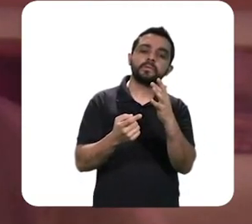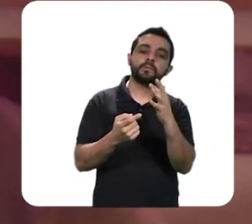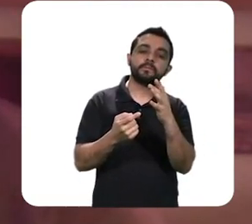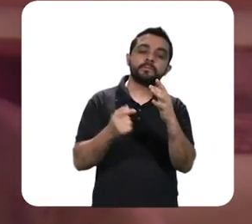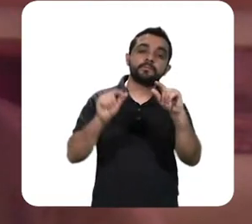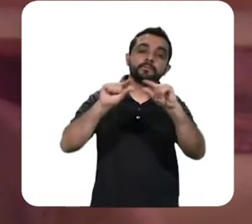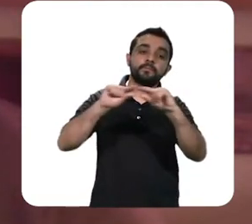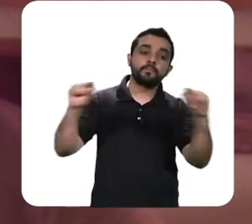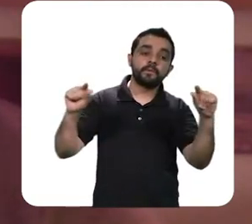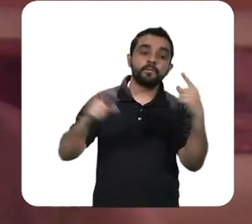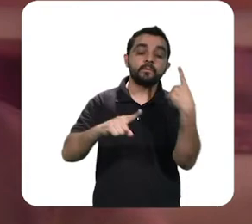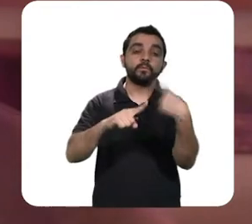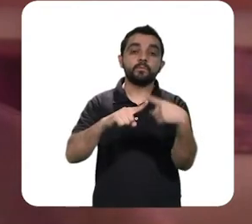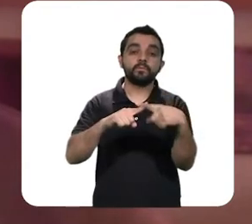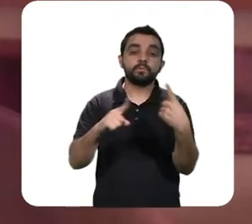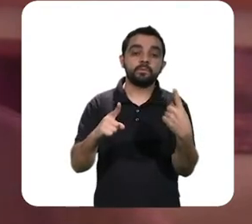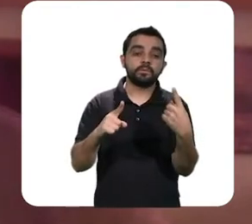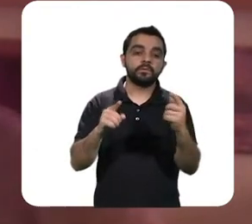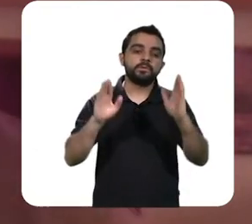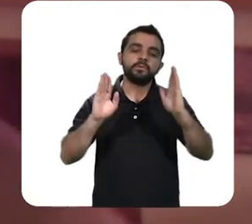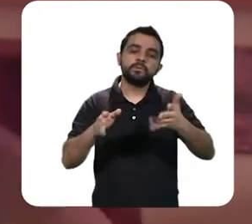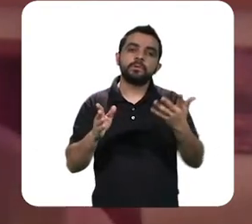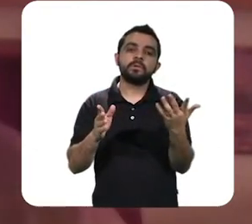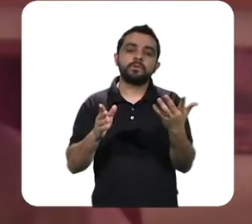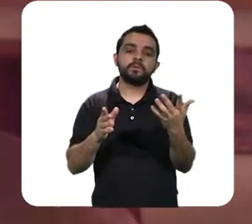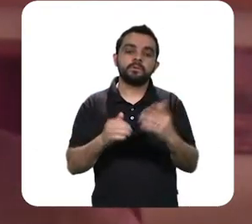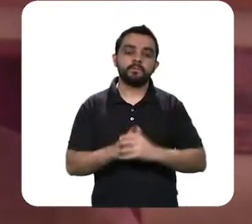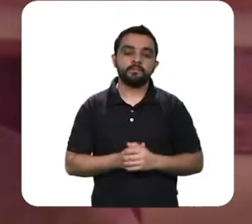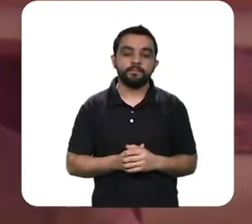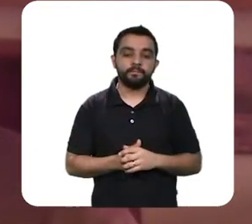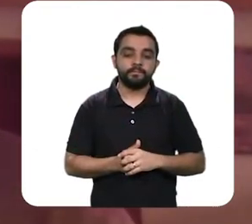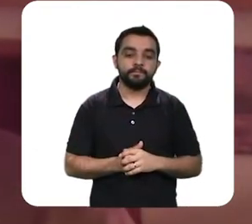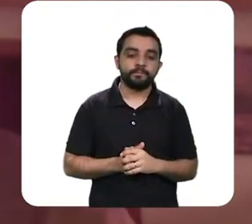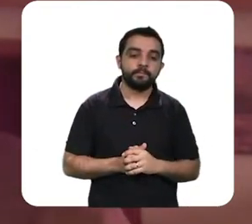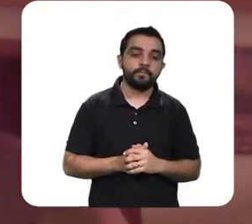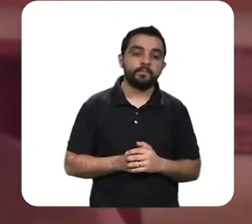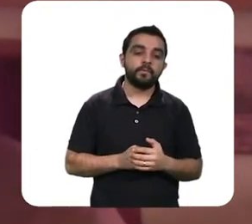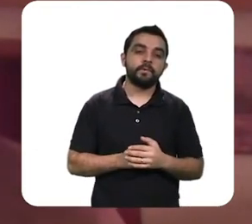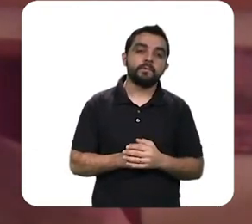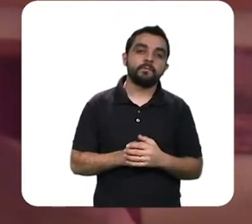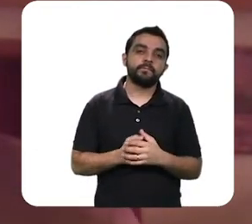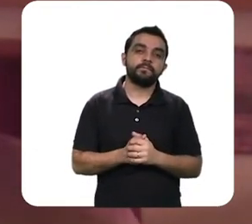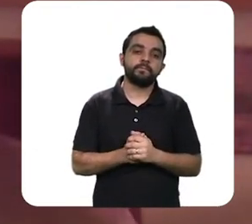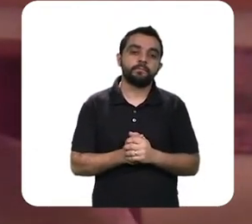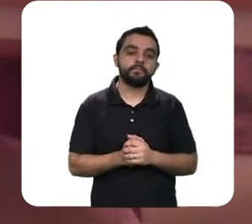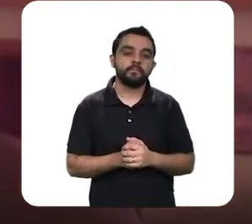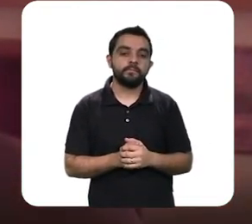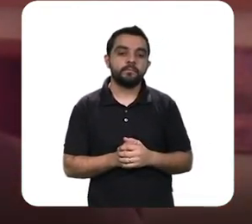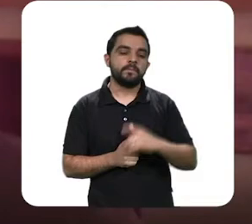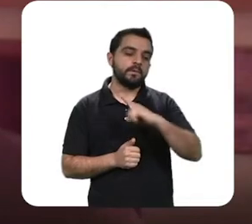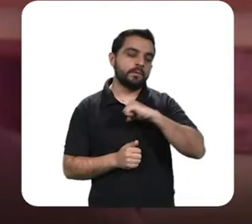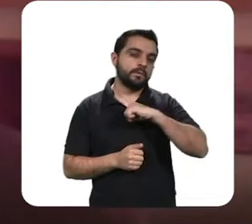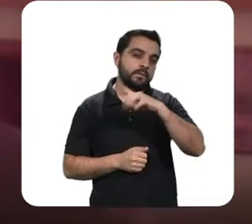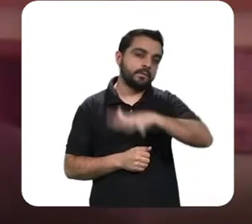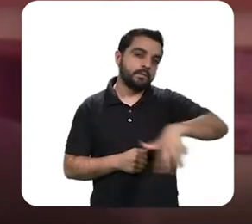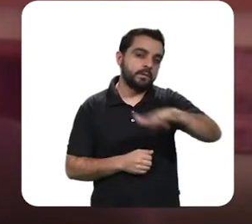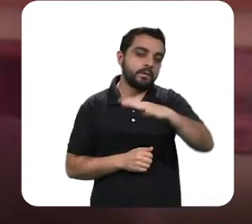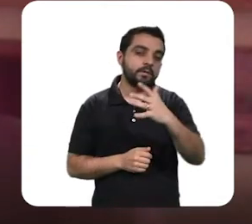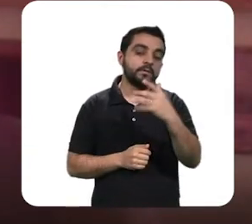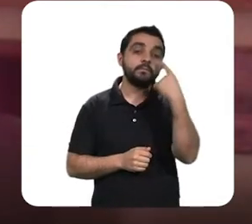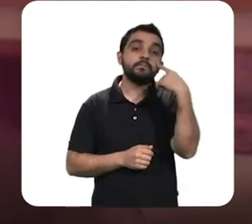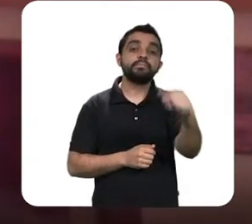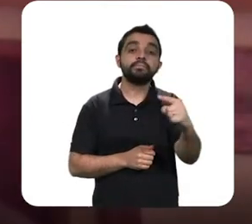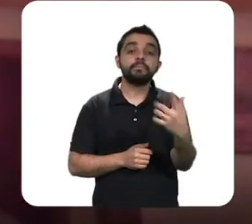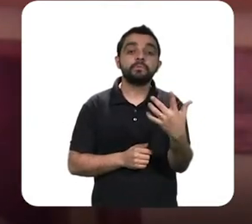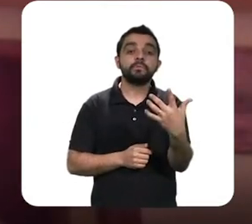porque já faz algum tempo que entre os espíritos mais lustros dentro e fora da academia se concluiu que não